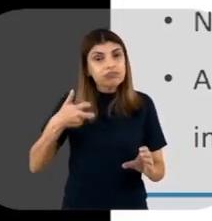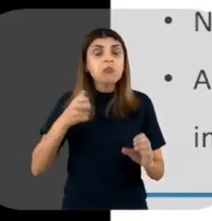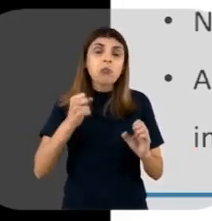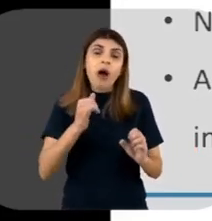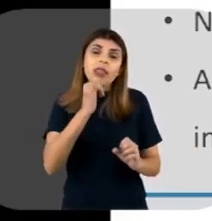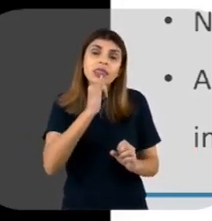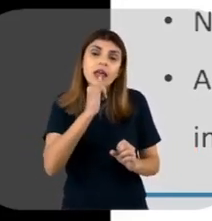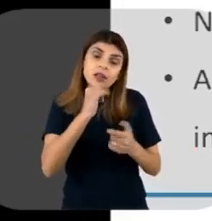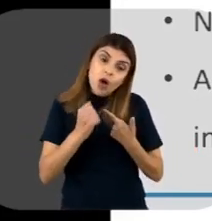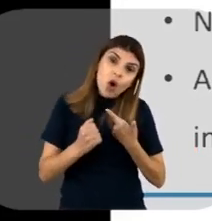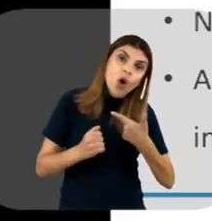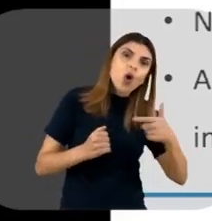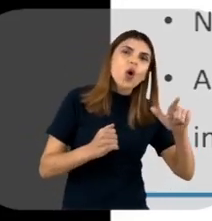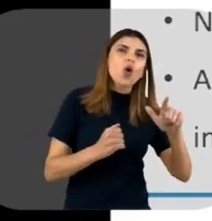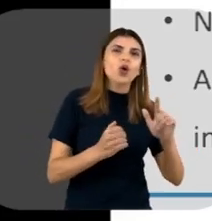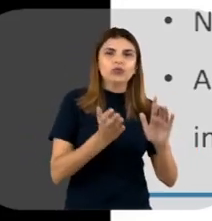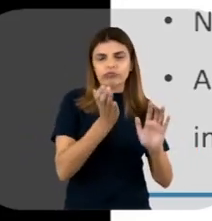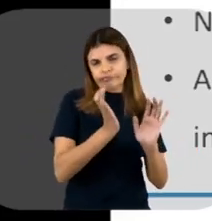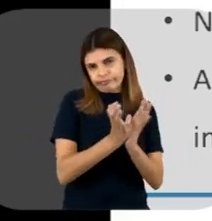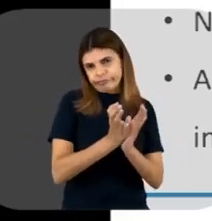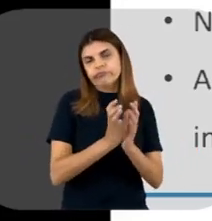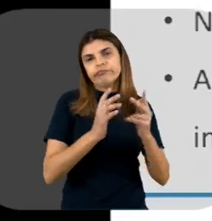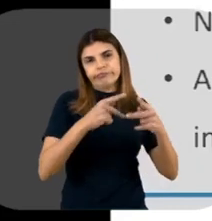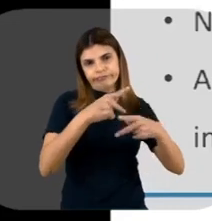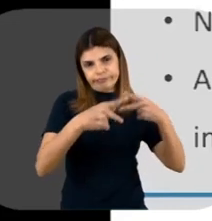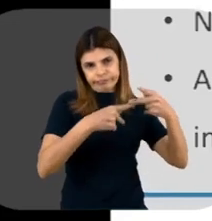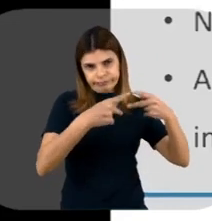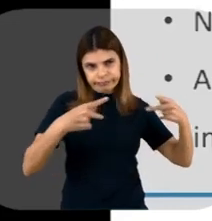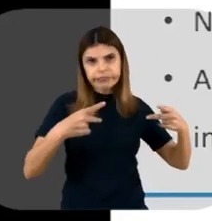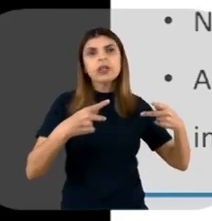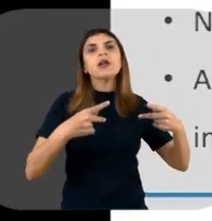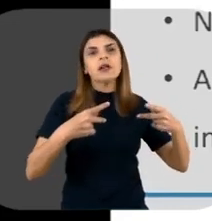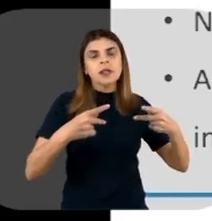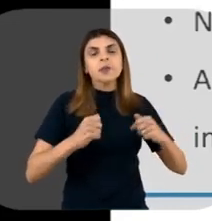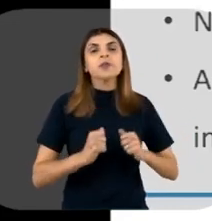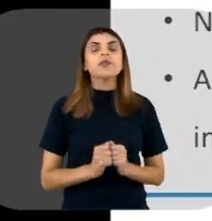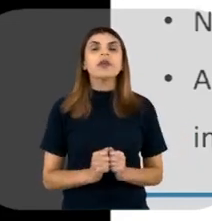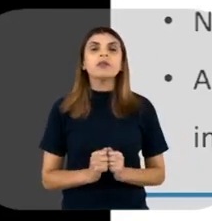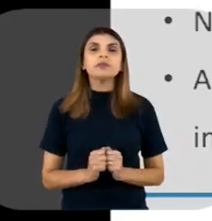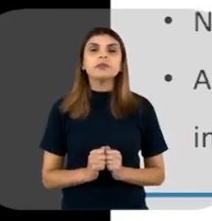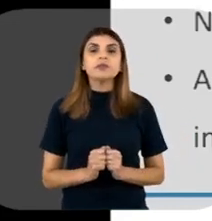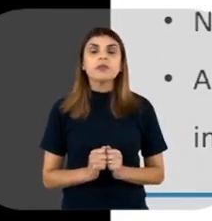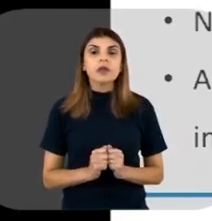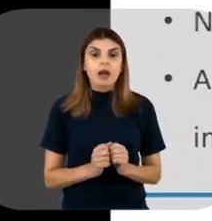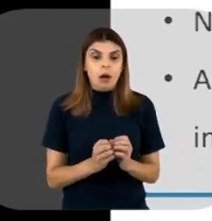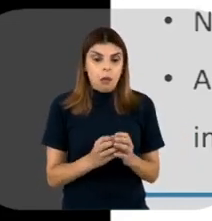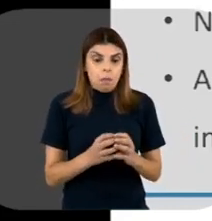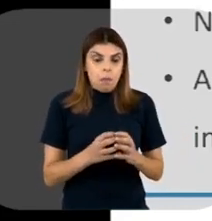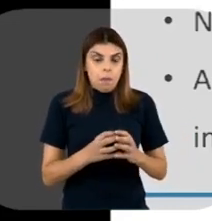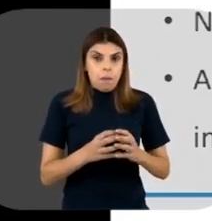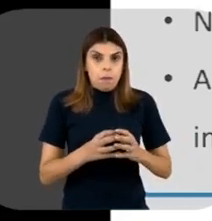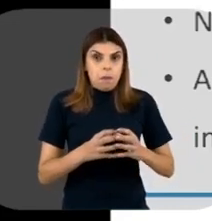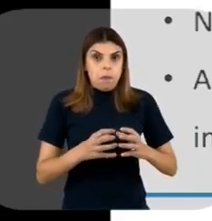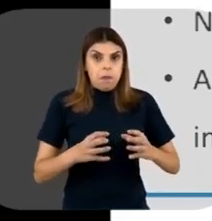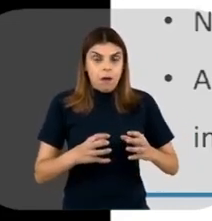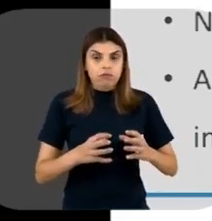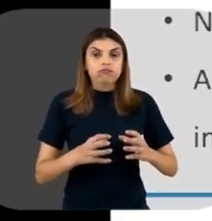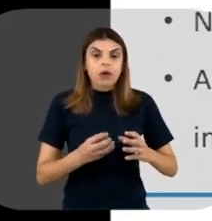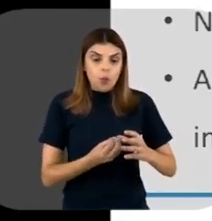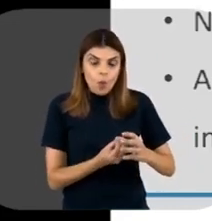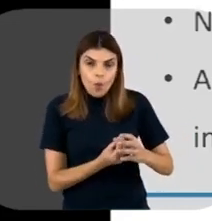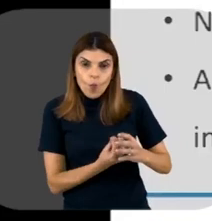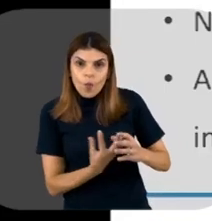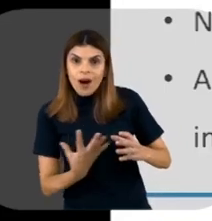você pode testar um outro vetor plasmidial, né? Para isso. O crescimento é com alto